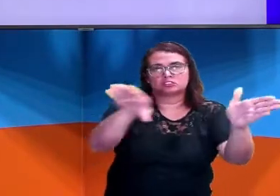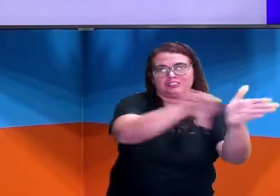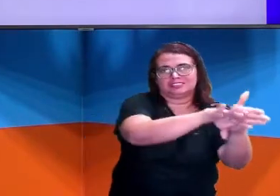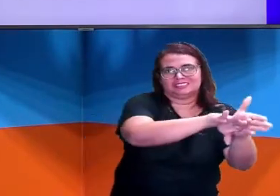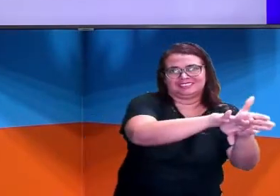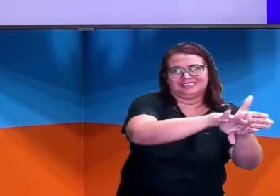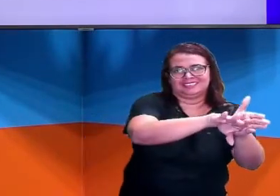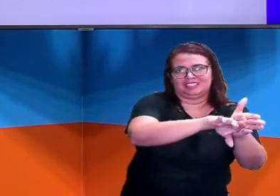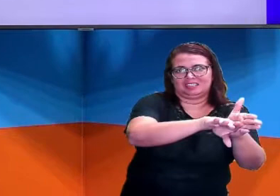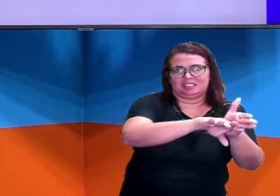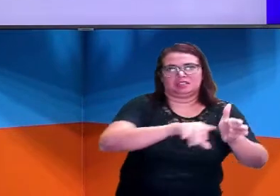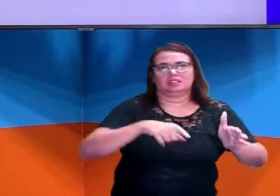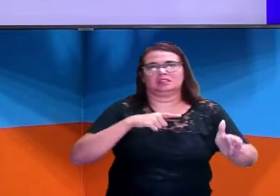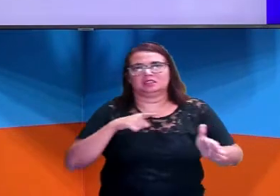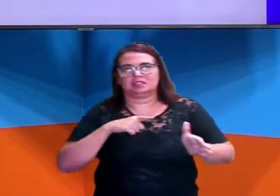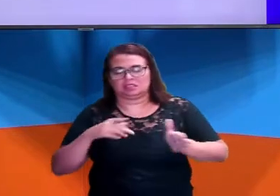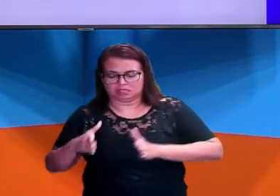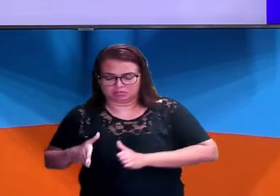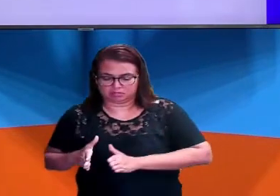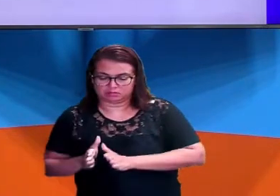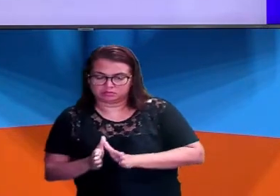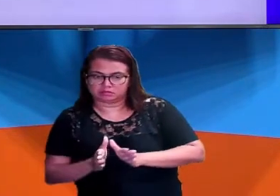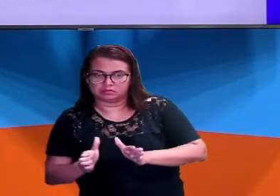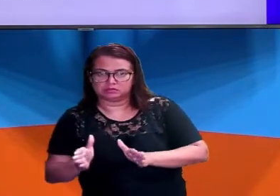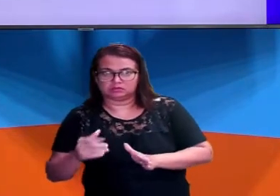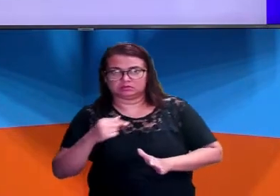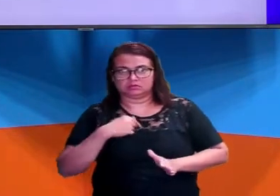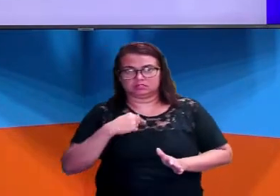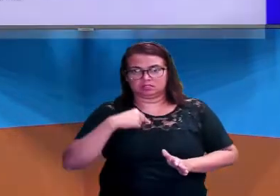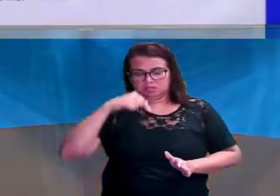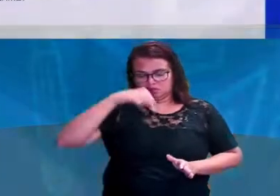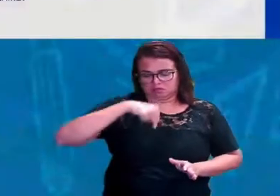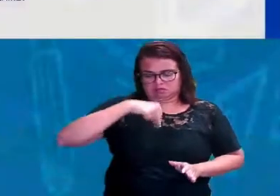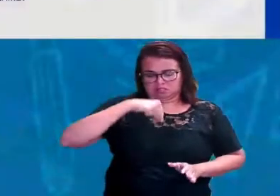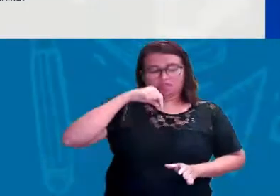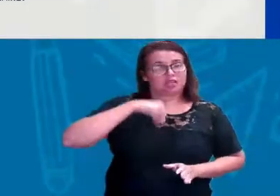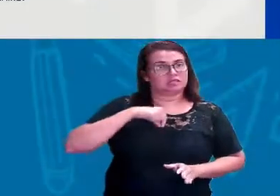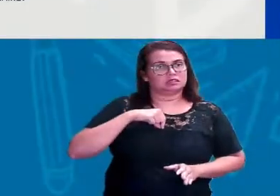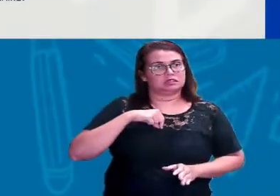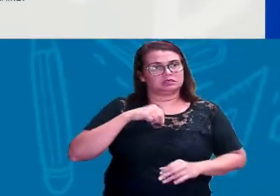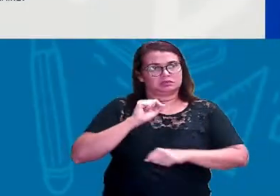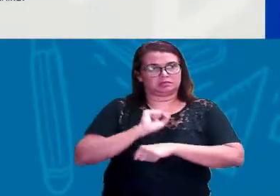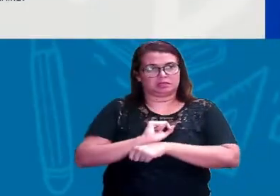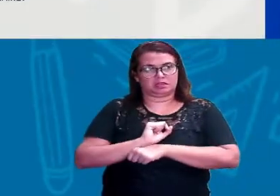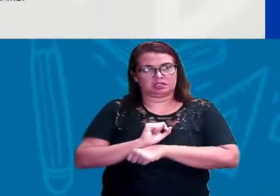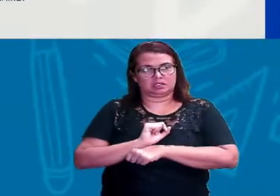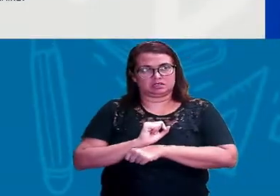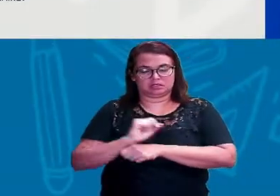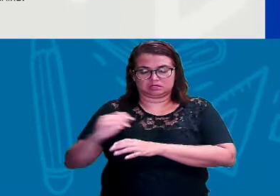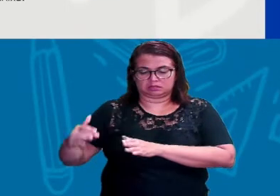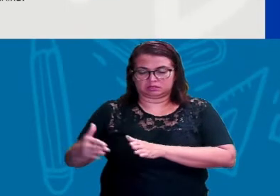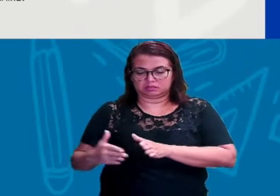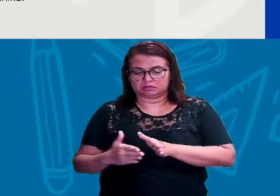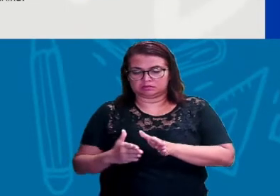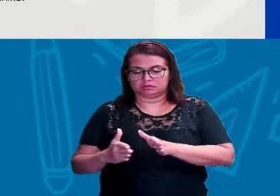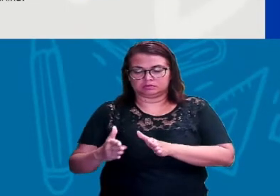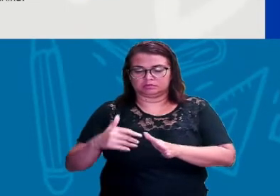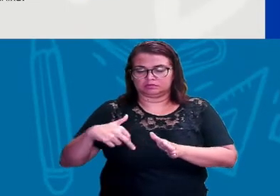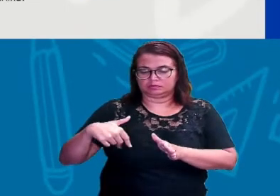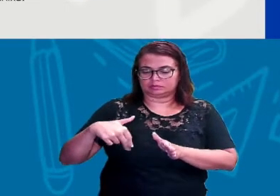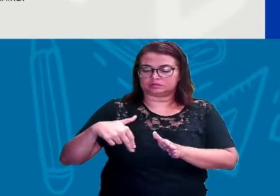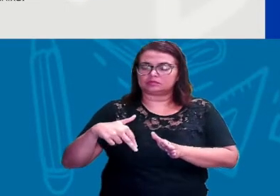Então eu tenho uma trajetória. Se eu sair daqui do ponto em que eu estou, eu vou traçar uma trajetória. Eu vou sair